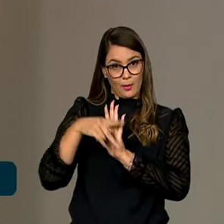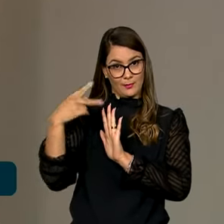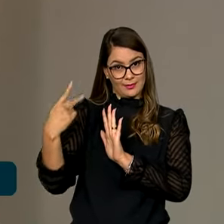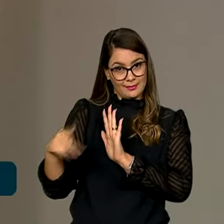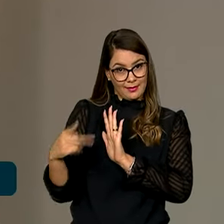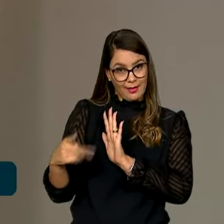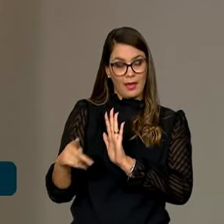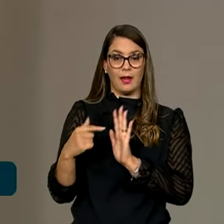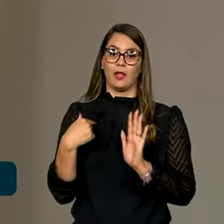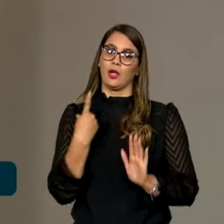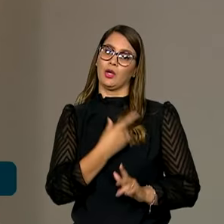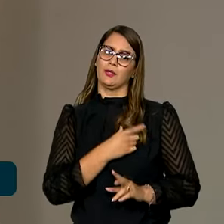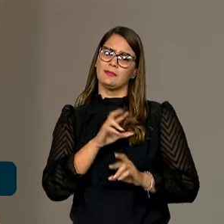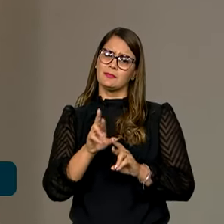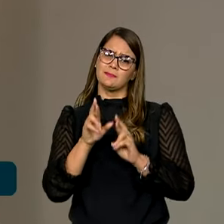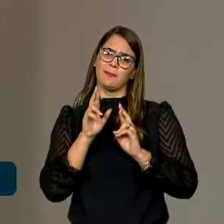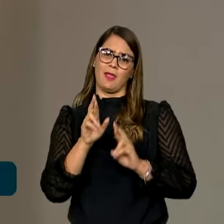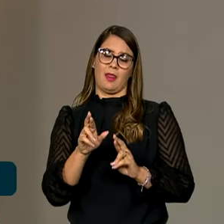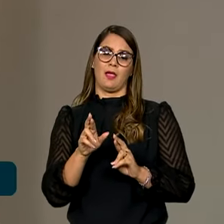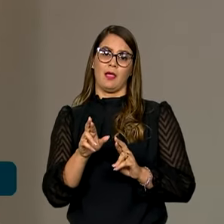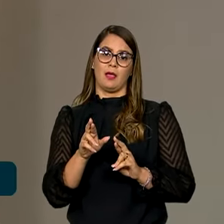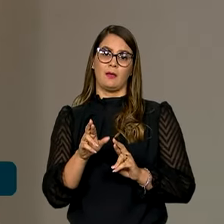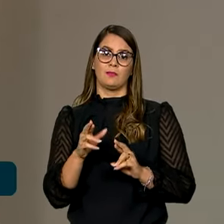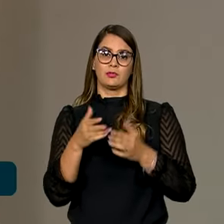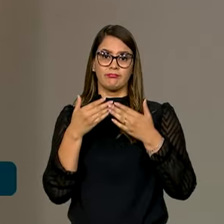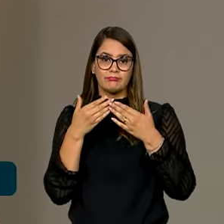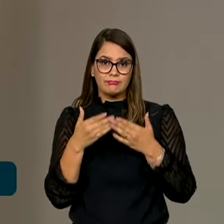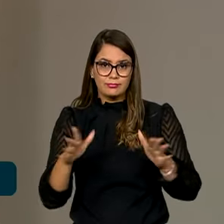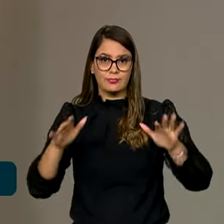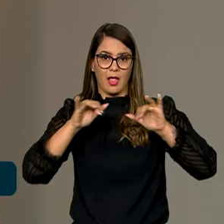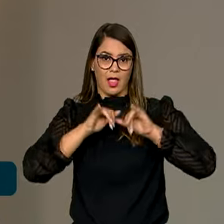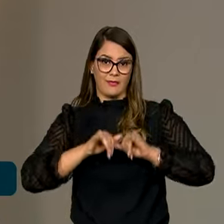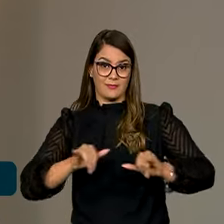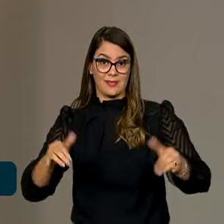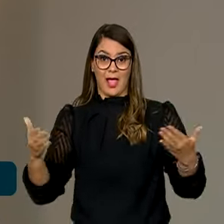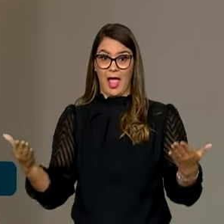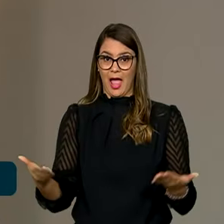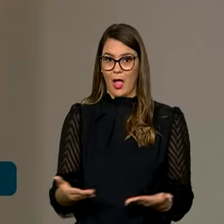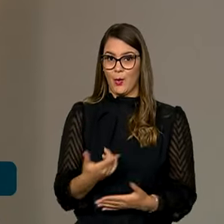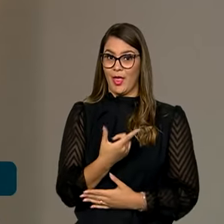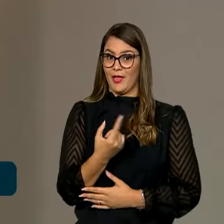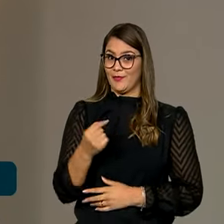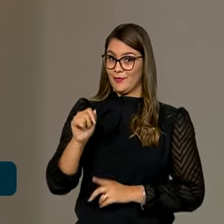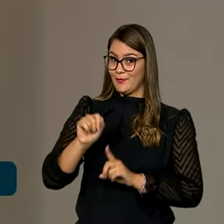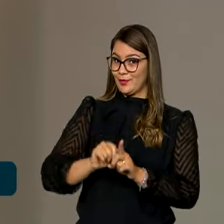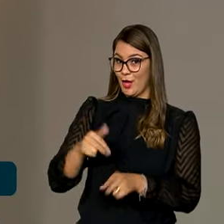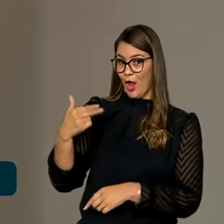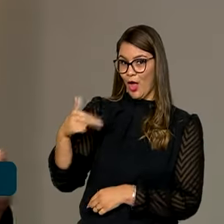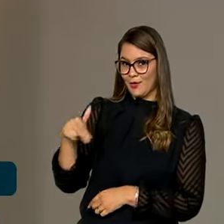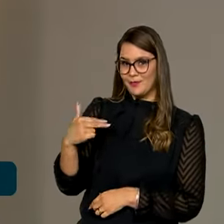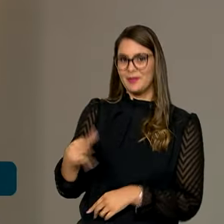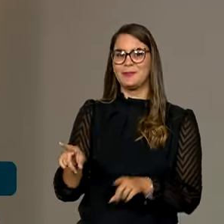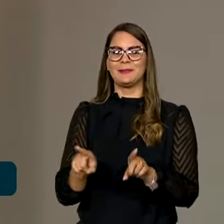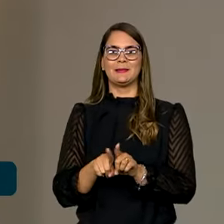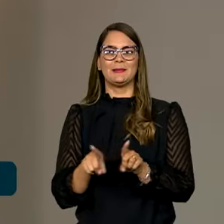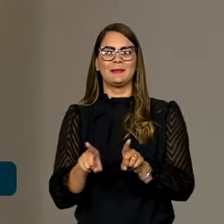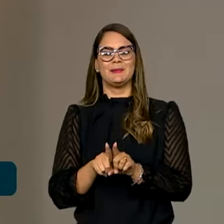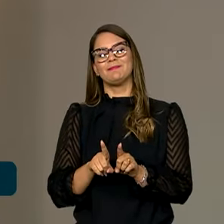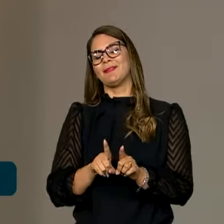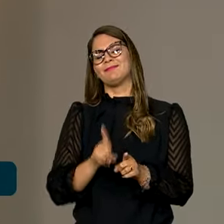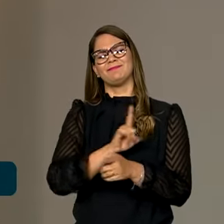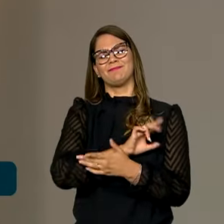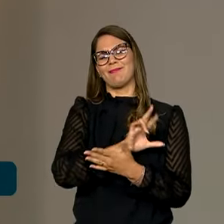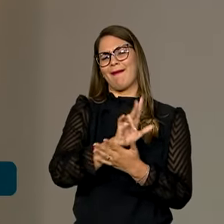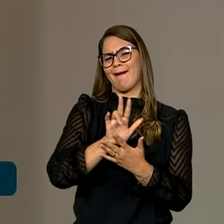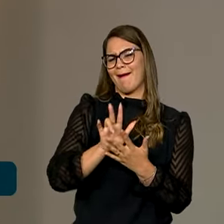que esperamos que seja decretado e anunciado agora, nesse 20 de novembro. Além de um pacote